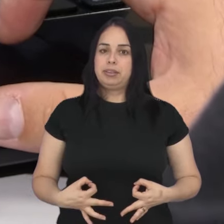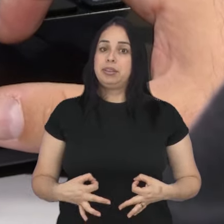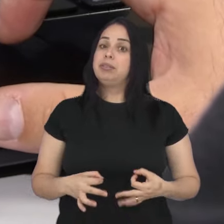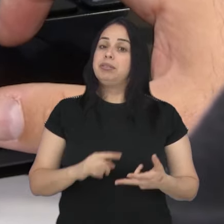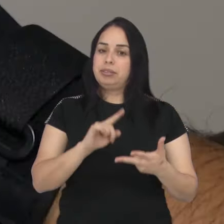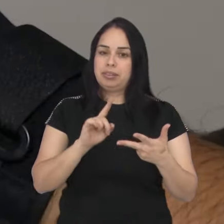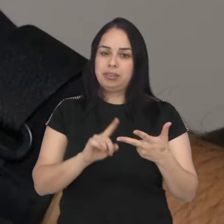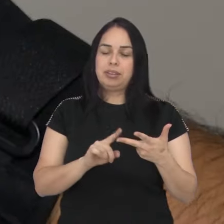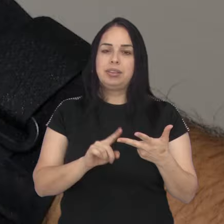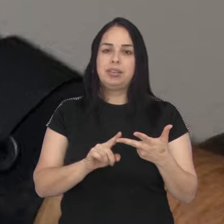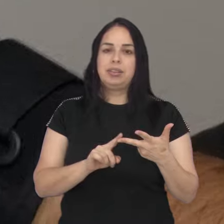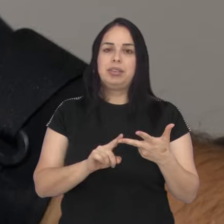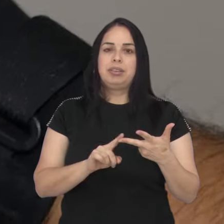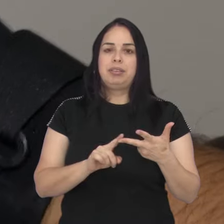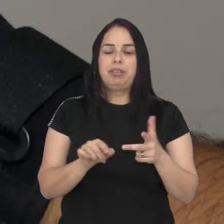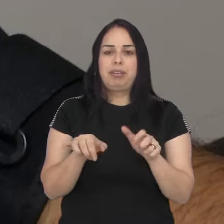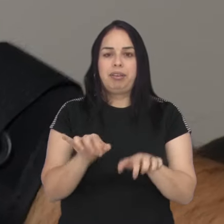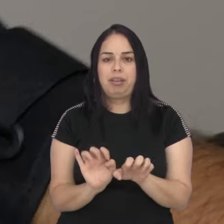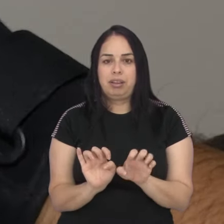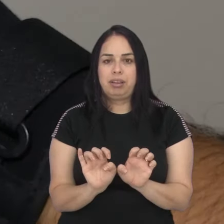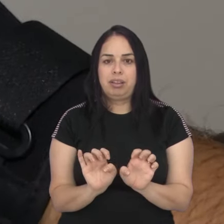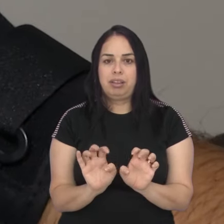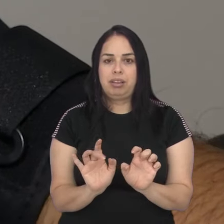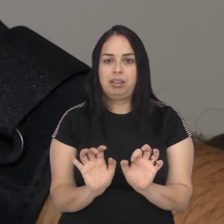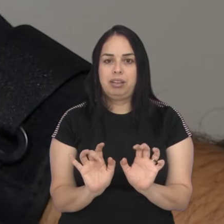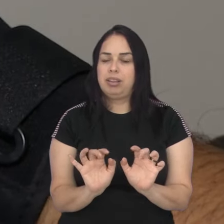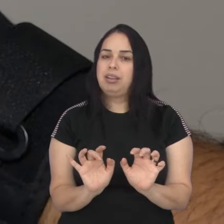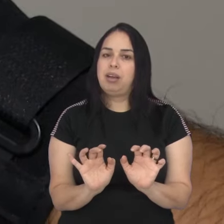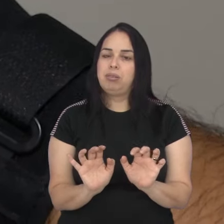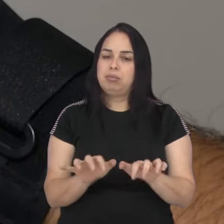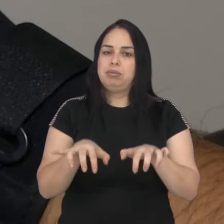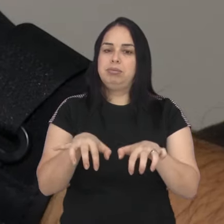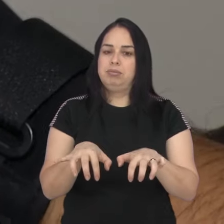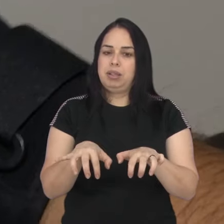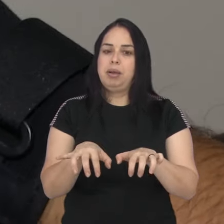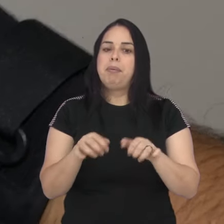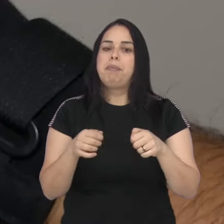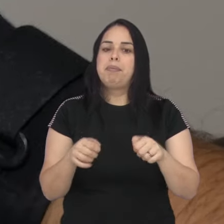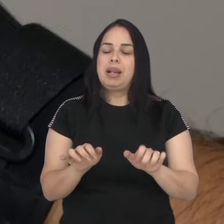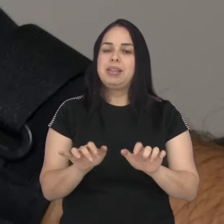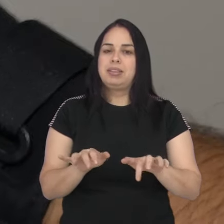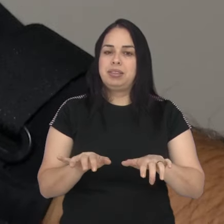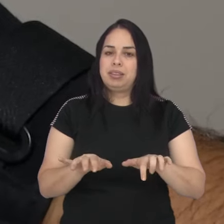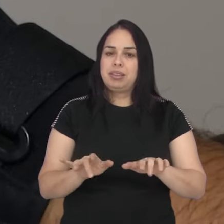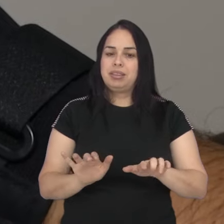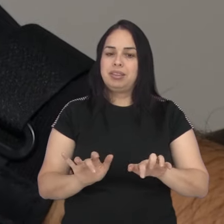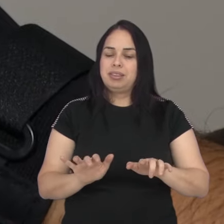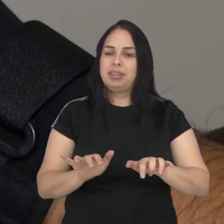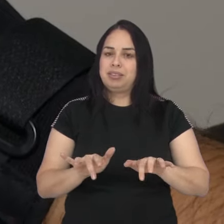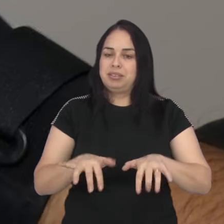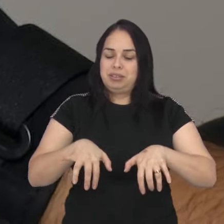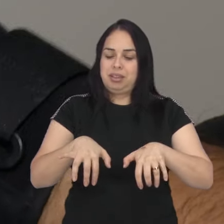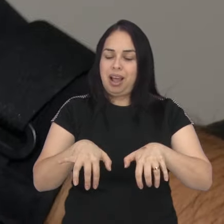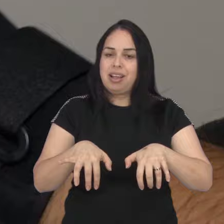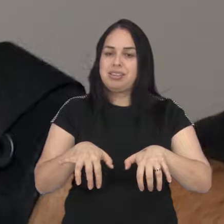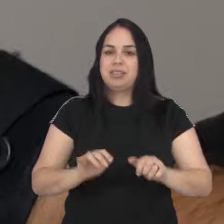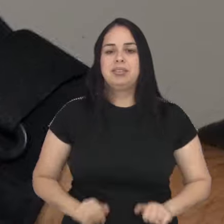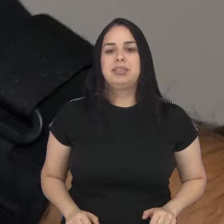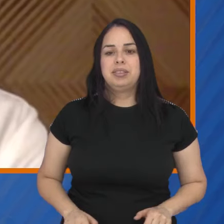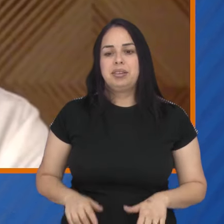adequada. E por último, não use apoio para os punhos durante a digitação. Eles devem ficar ligeiramente